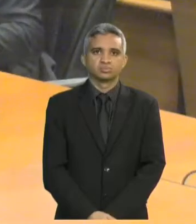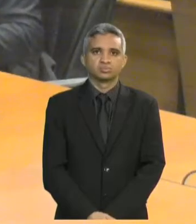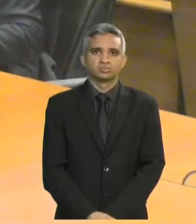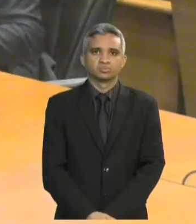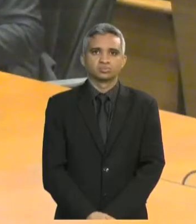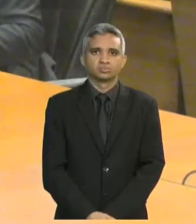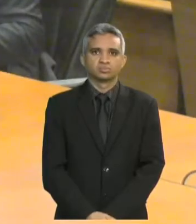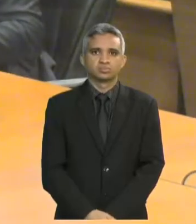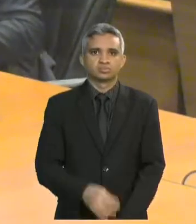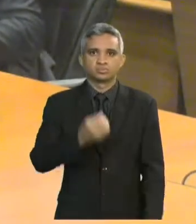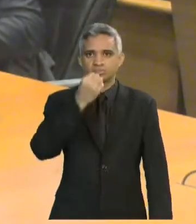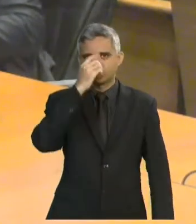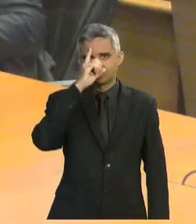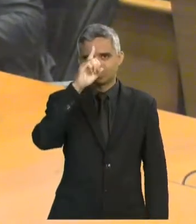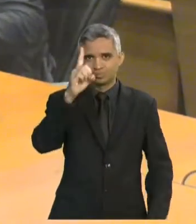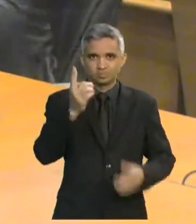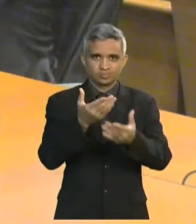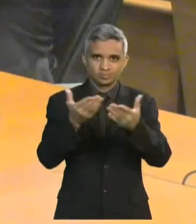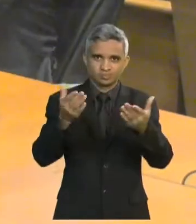Bom dia, senhor presidente.